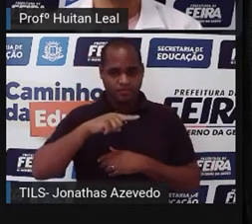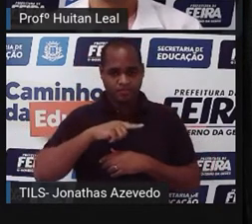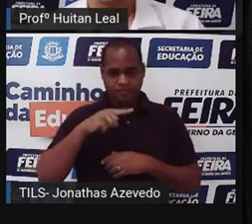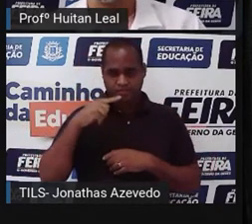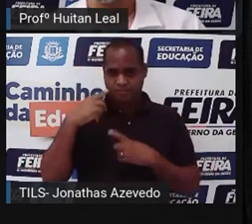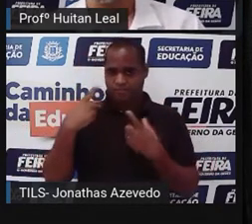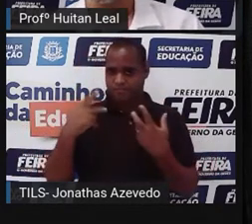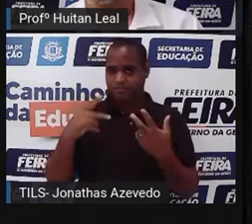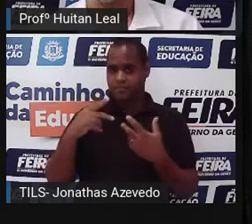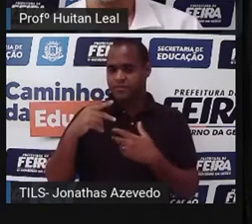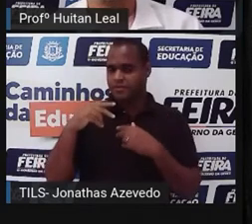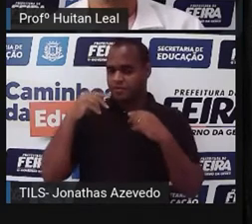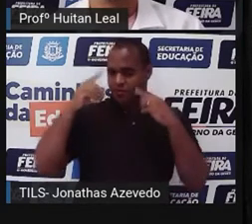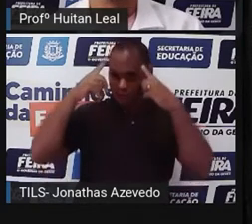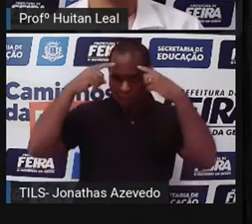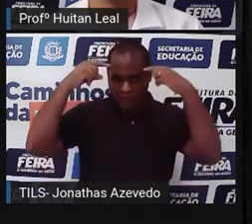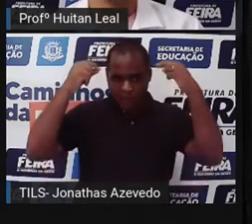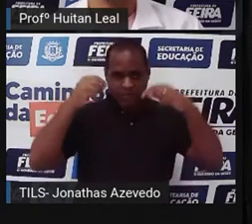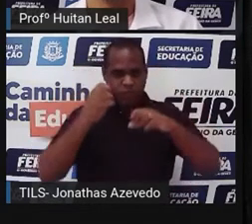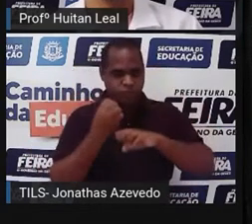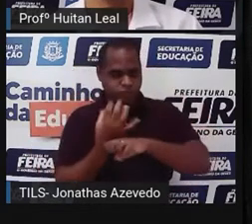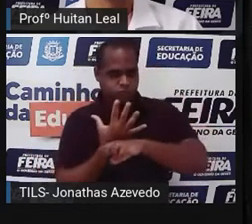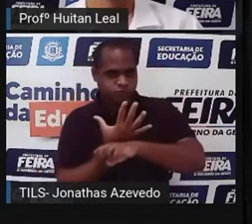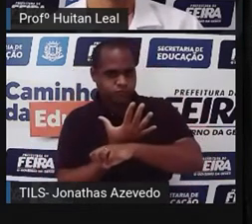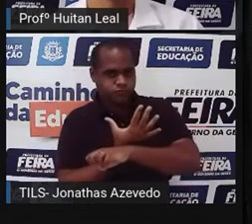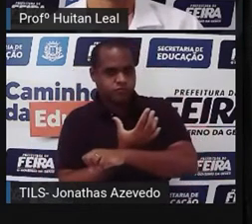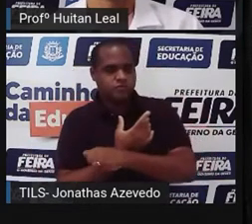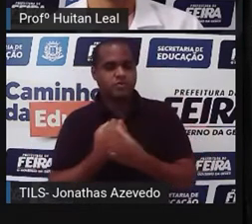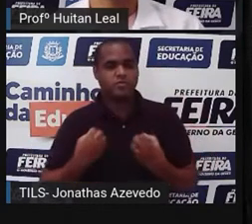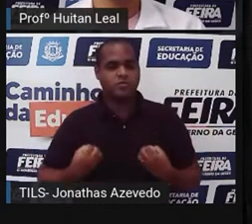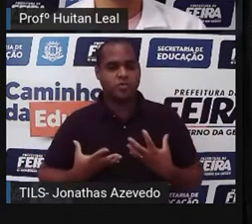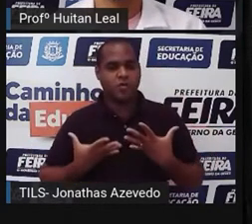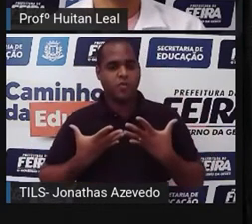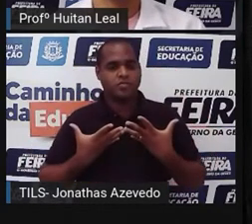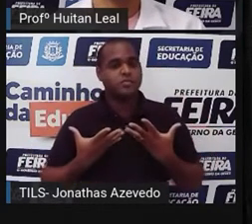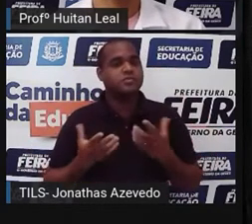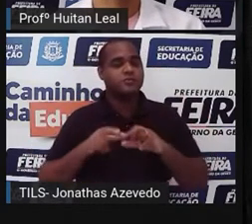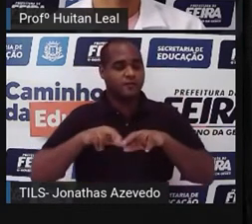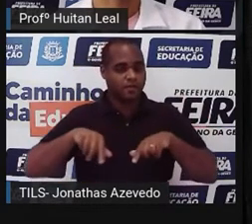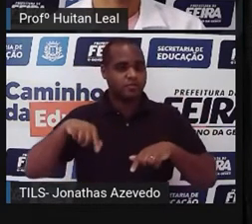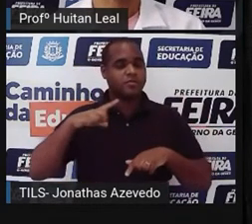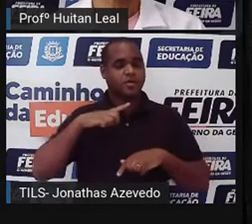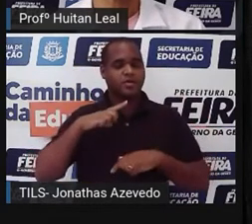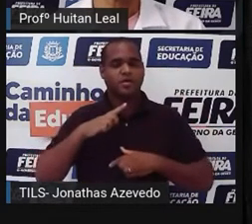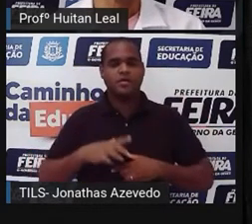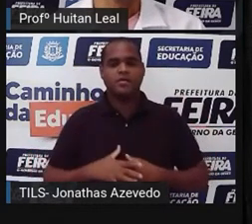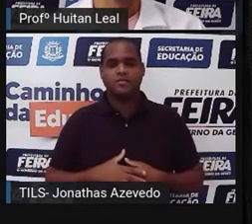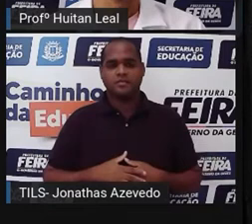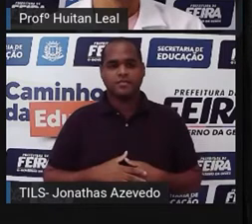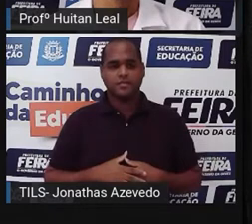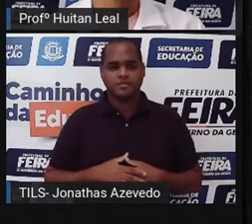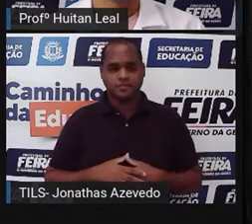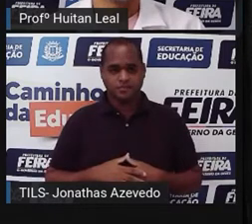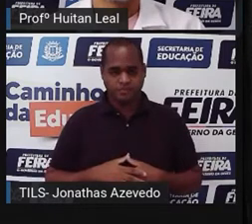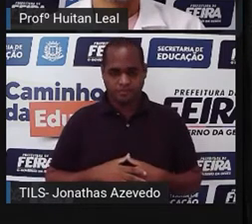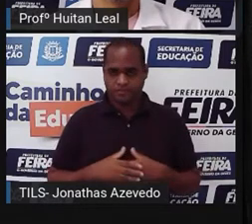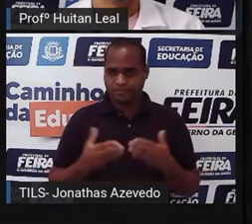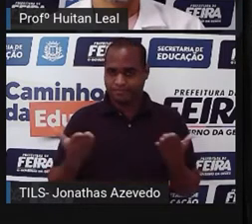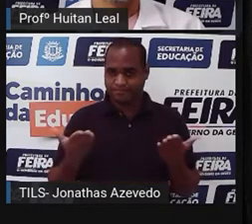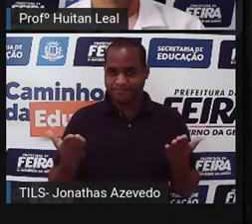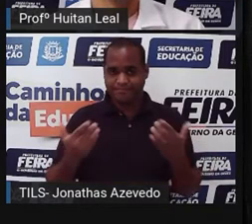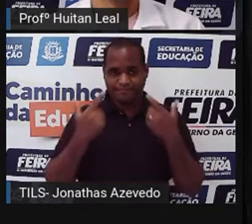exemplo, um lobisomem. Então, vamos ler agora, para